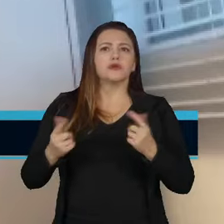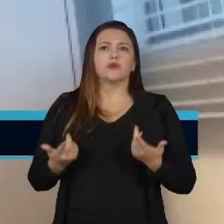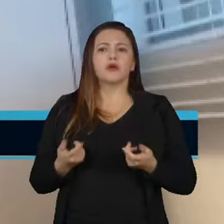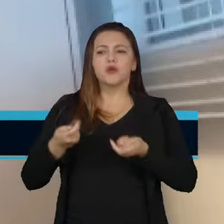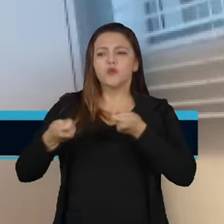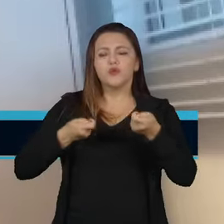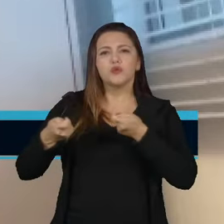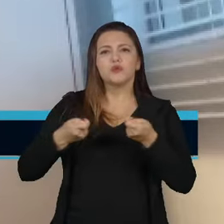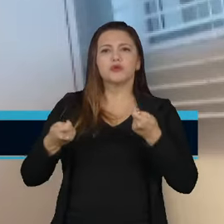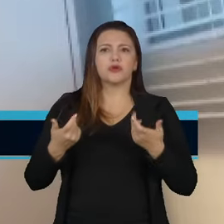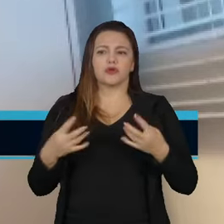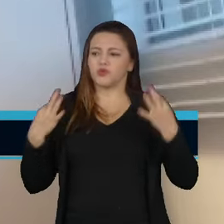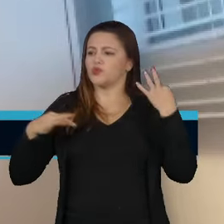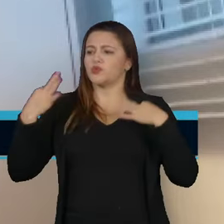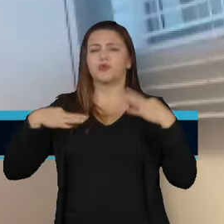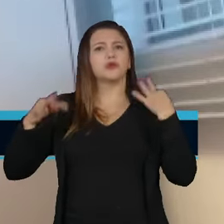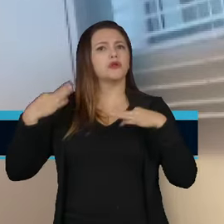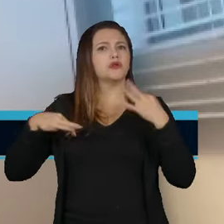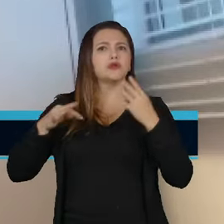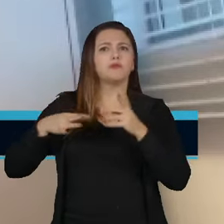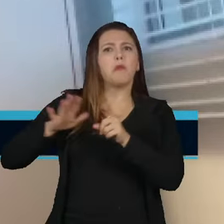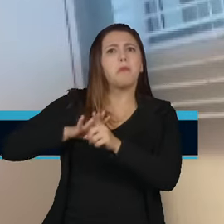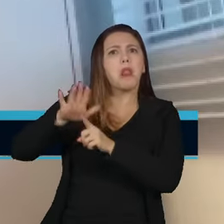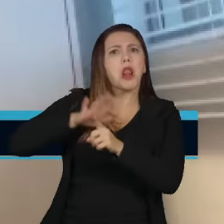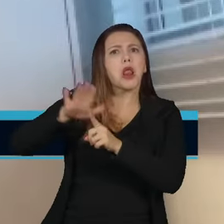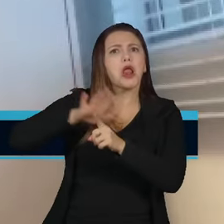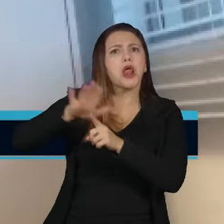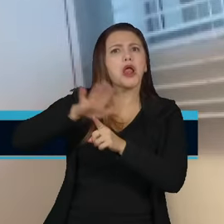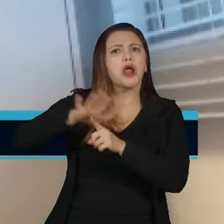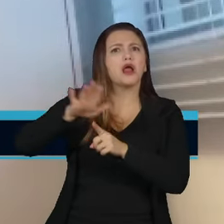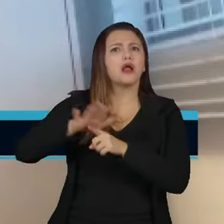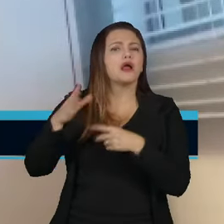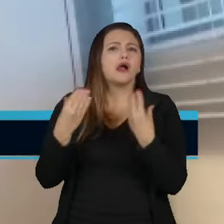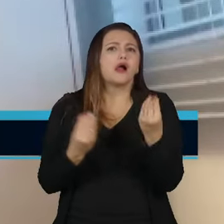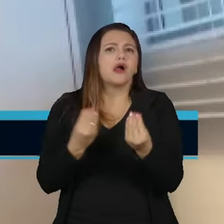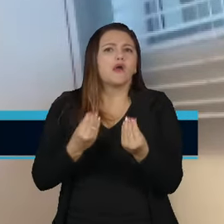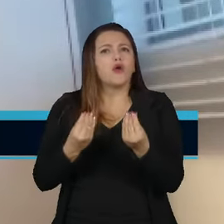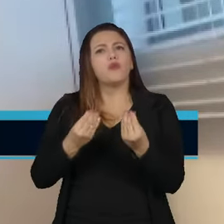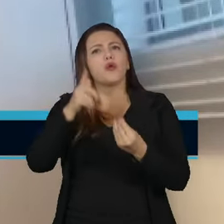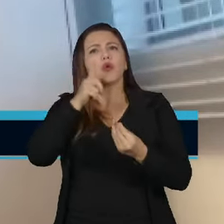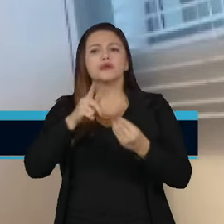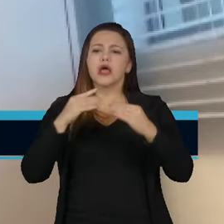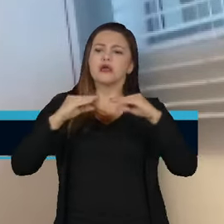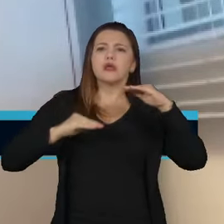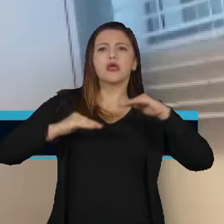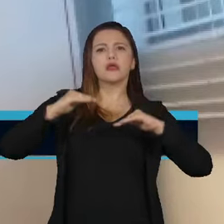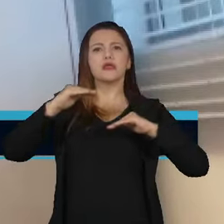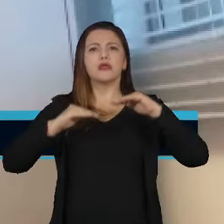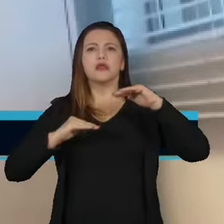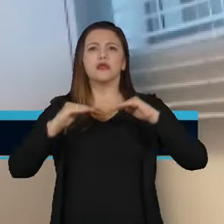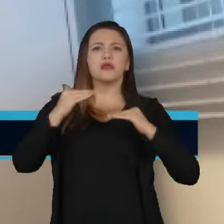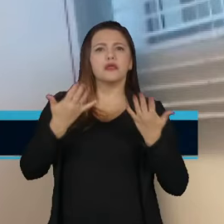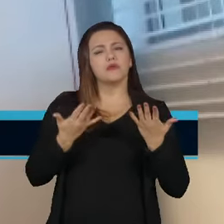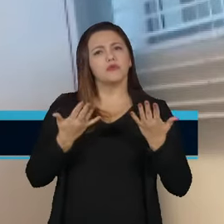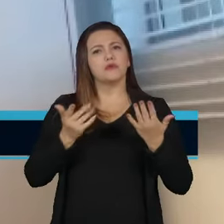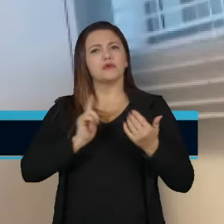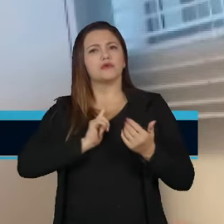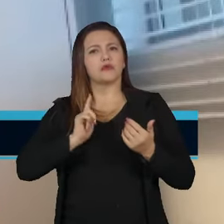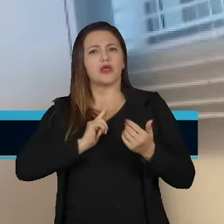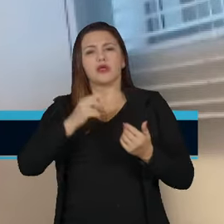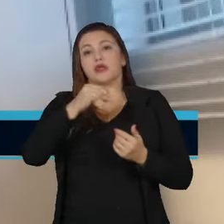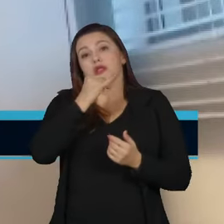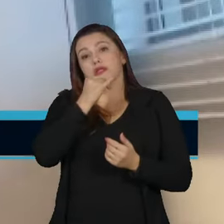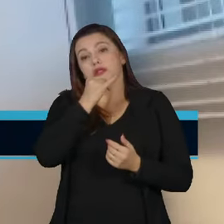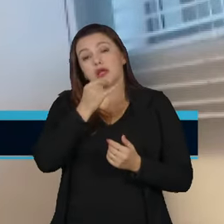dissonância com esse turismo sustentável. E como é que eles vão alcançar esse turismo sustentável? O exemplo, obviamente, que a gente tem é de Veneza,